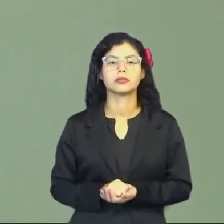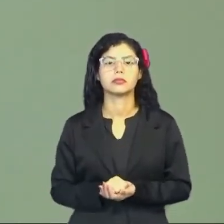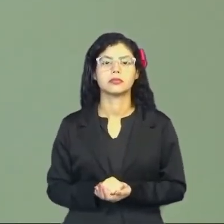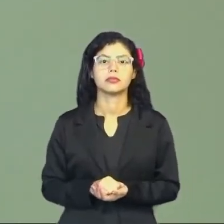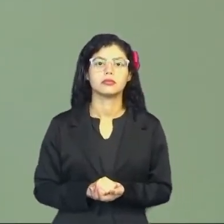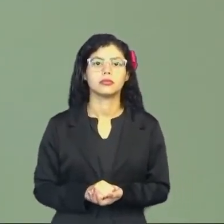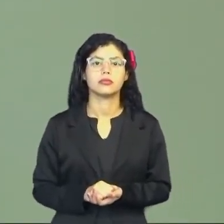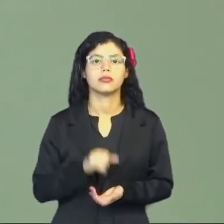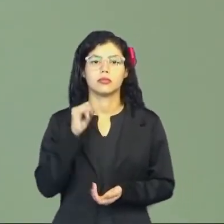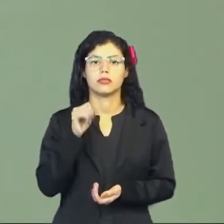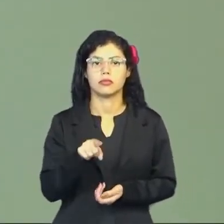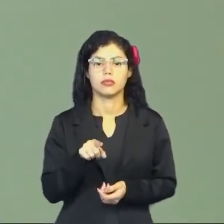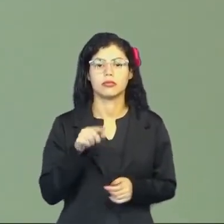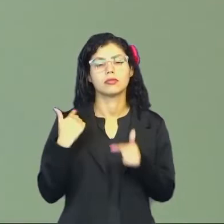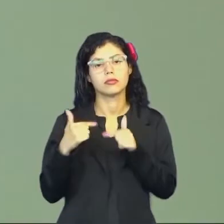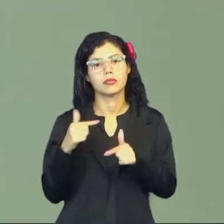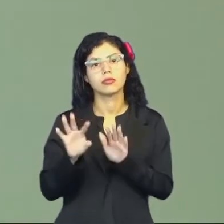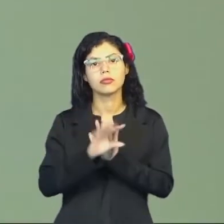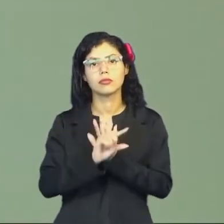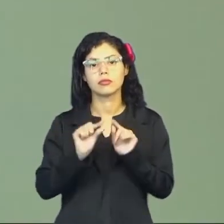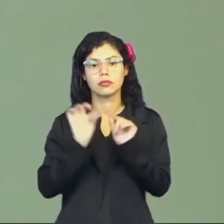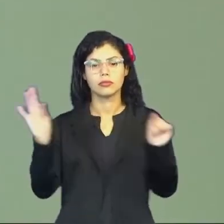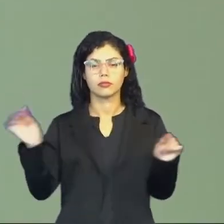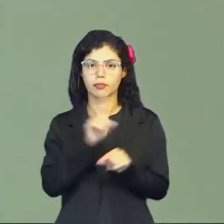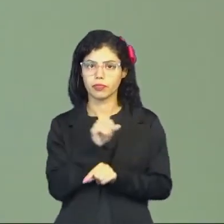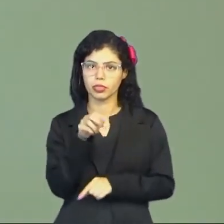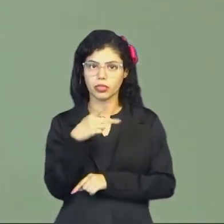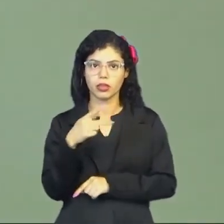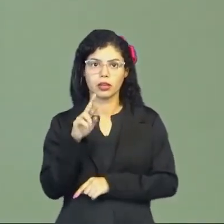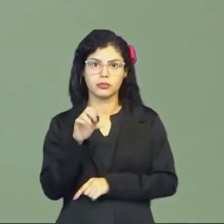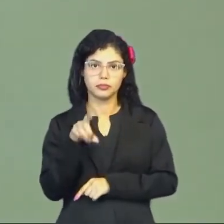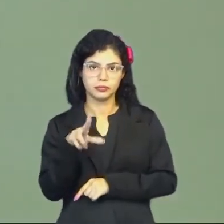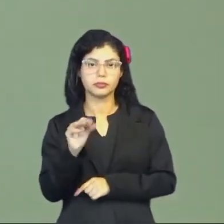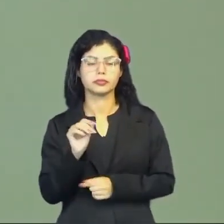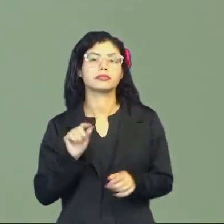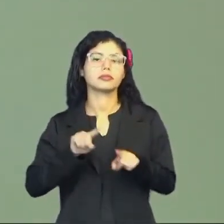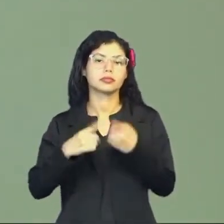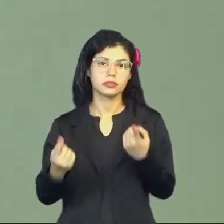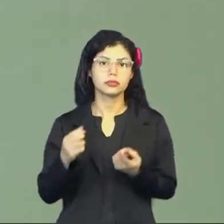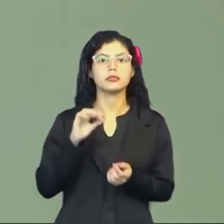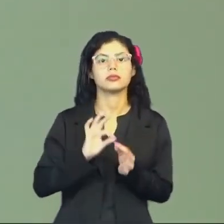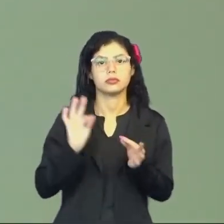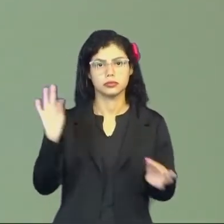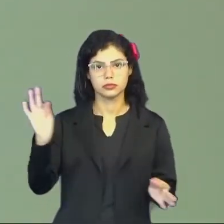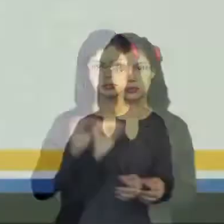Então, isso é trabalhar com medidas, tá? Não padronizada, mas é medida.